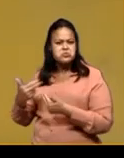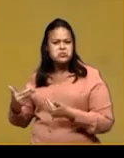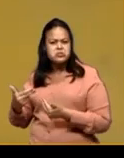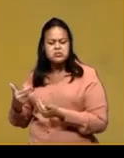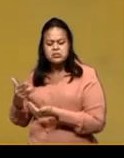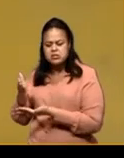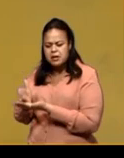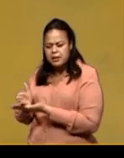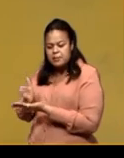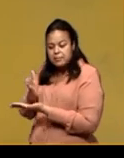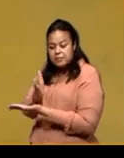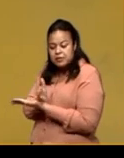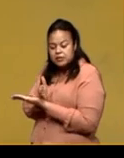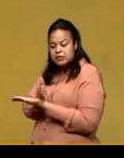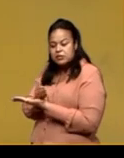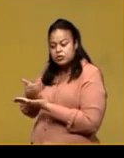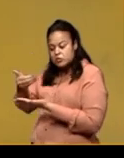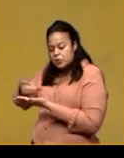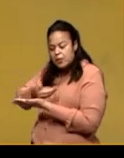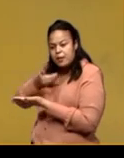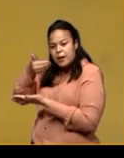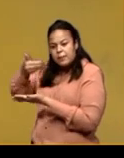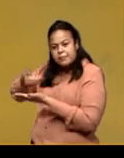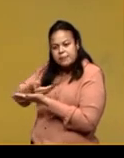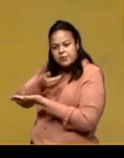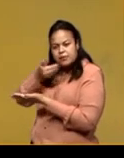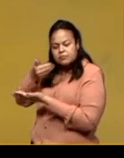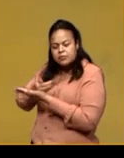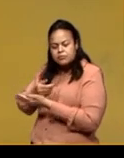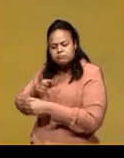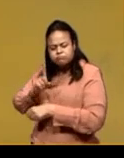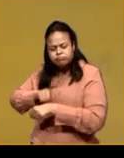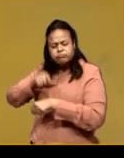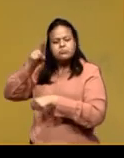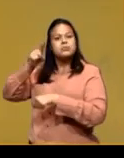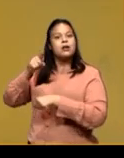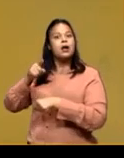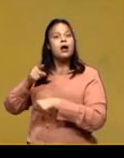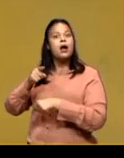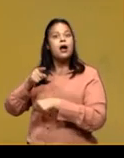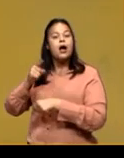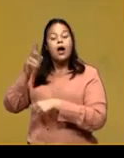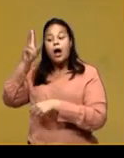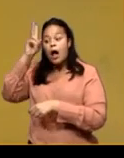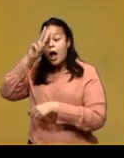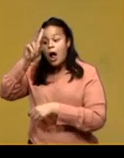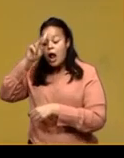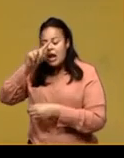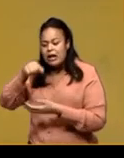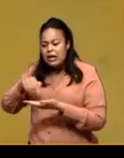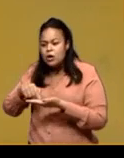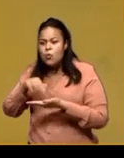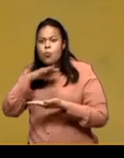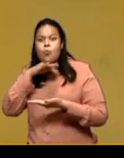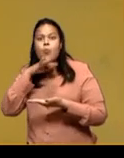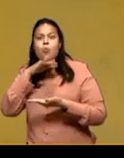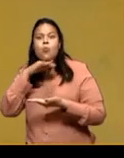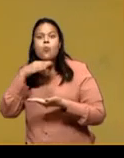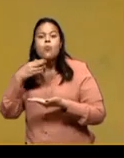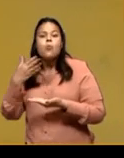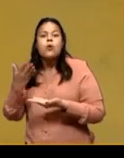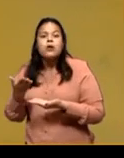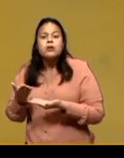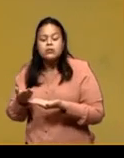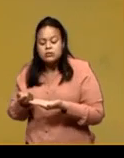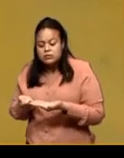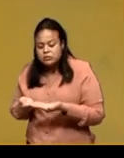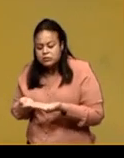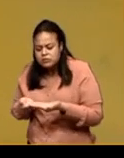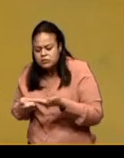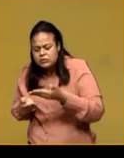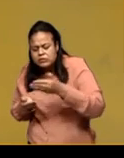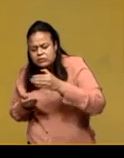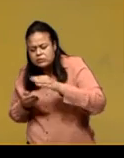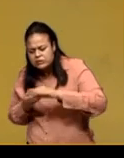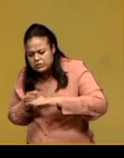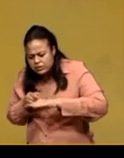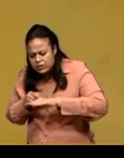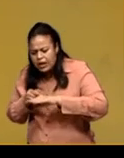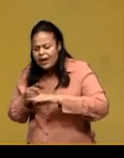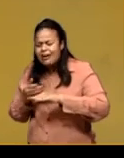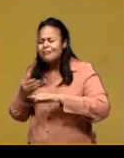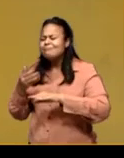uma metade do mamão. Na hora, lembrei dos pontinhos podres e virei o bendito para ver,